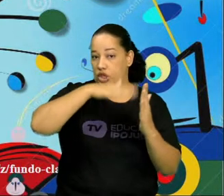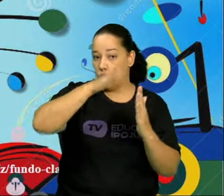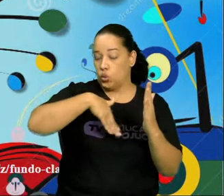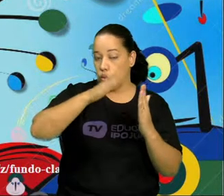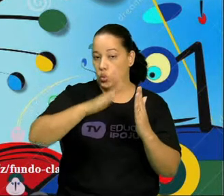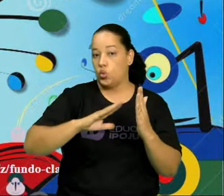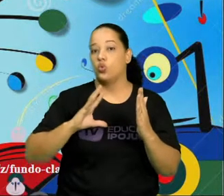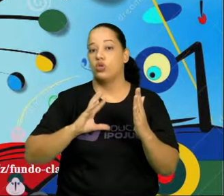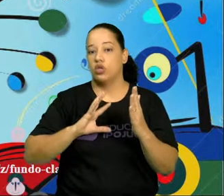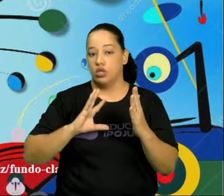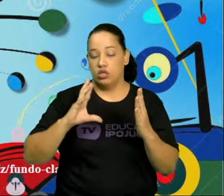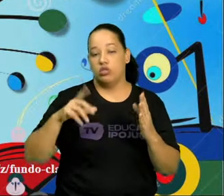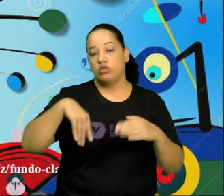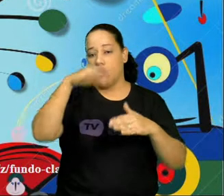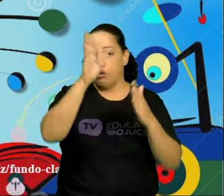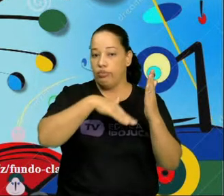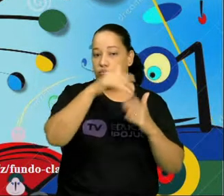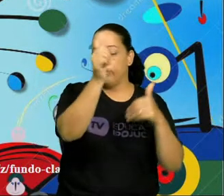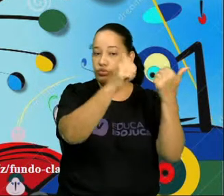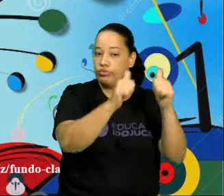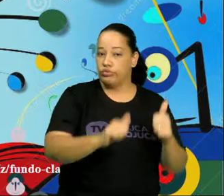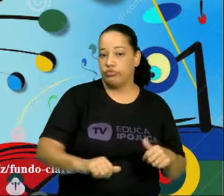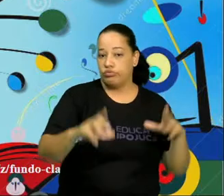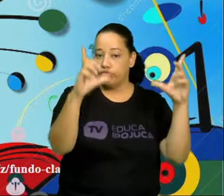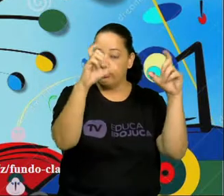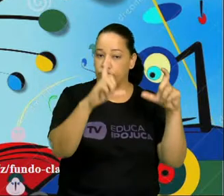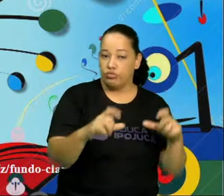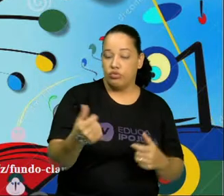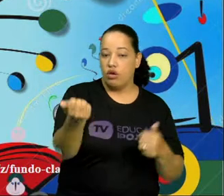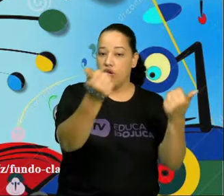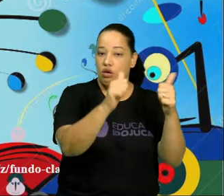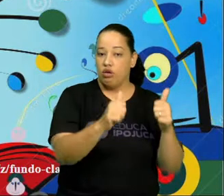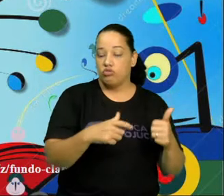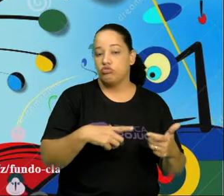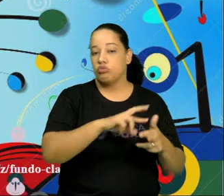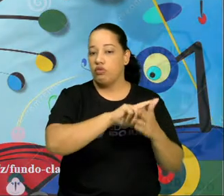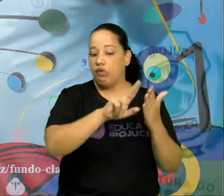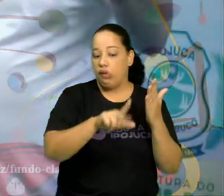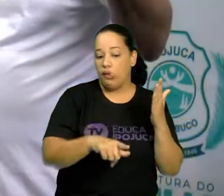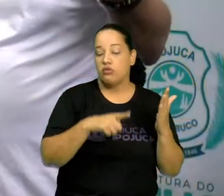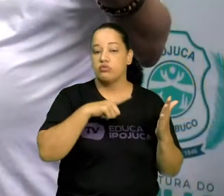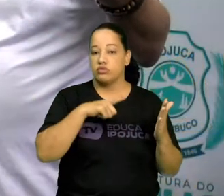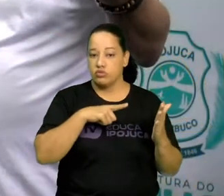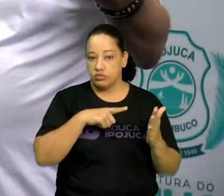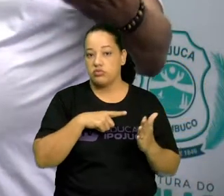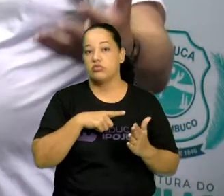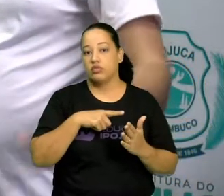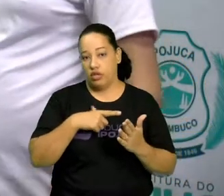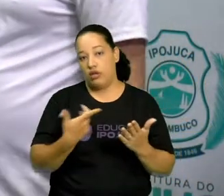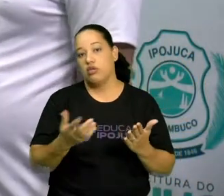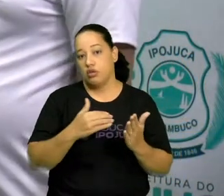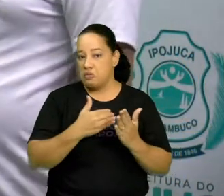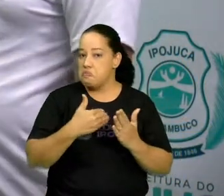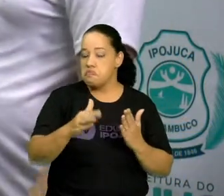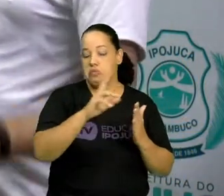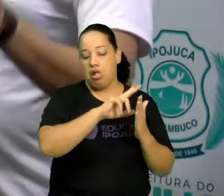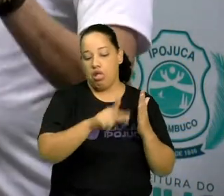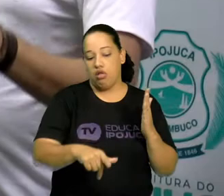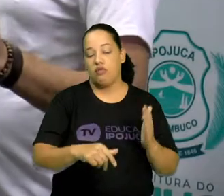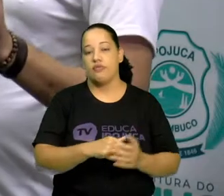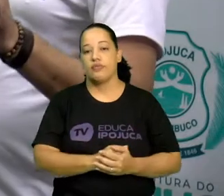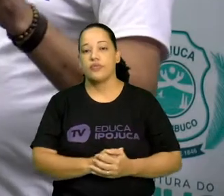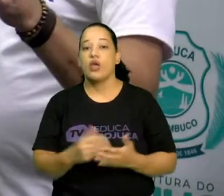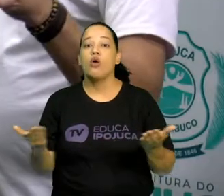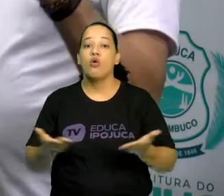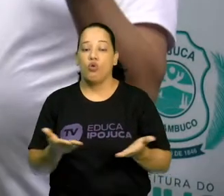temos pintura, escultura, arquitetura, fotografia, mas tem mais coisas nas artes visuais, beleza? E a gente